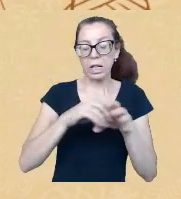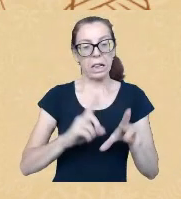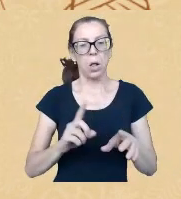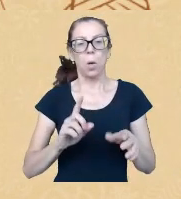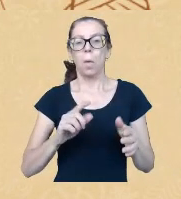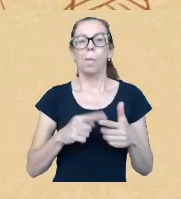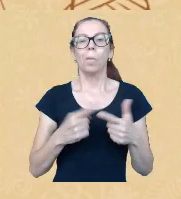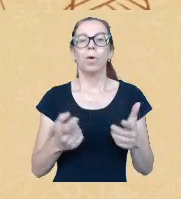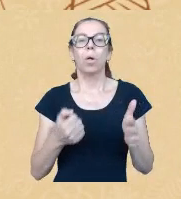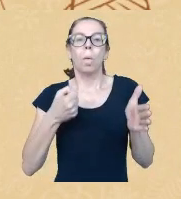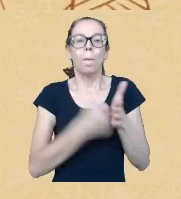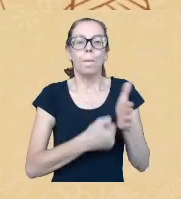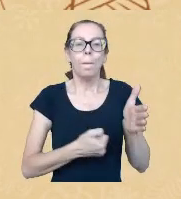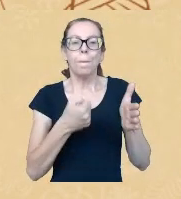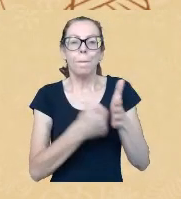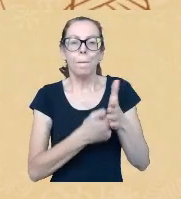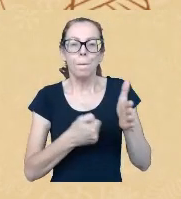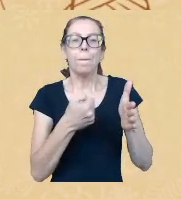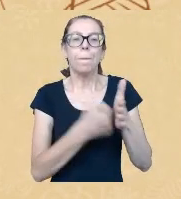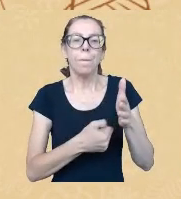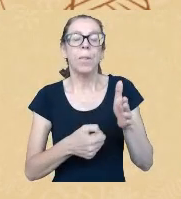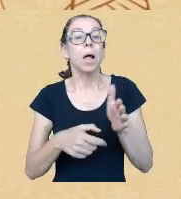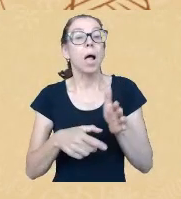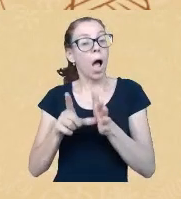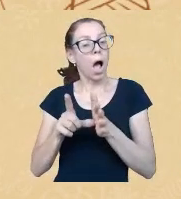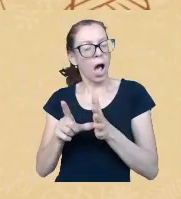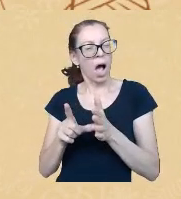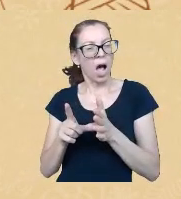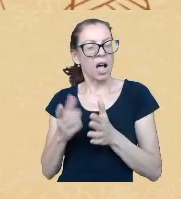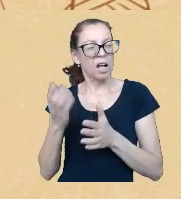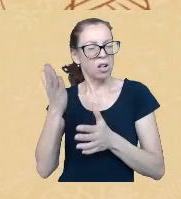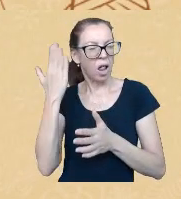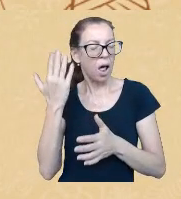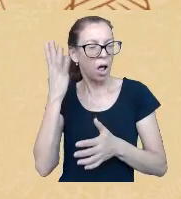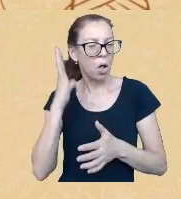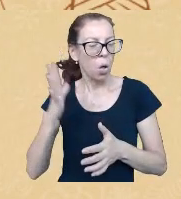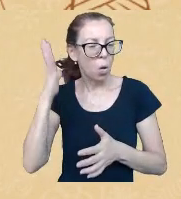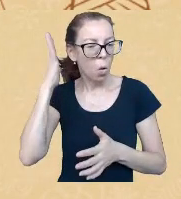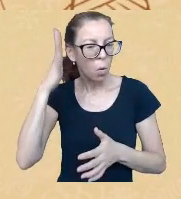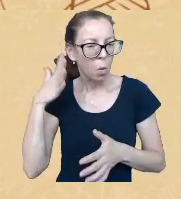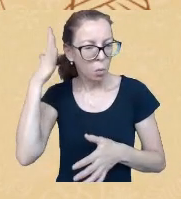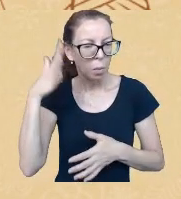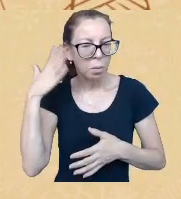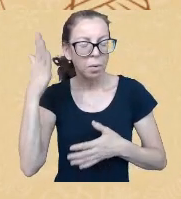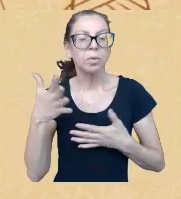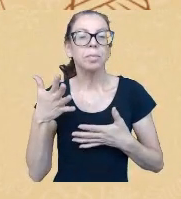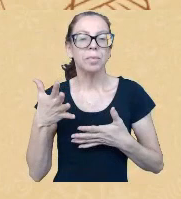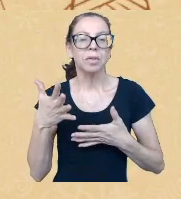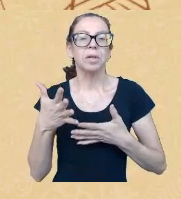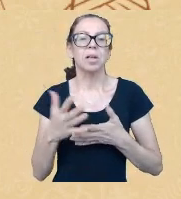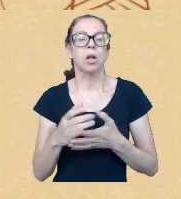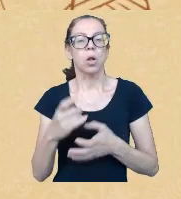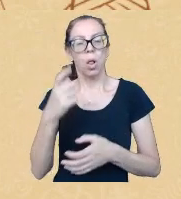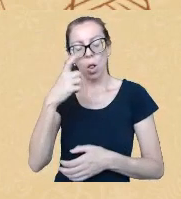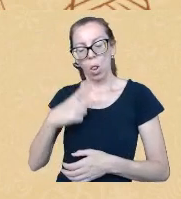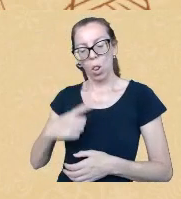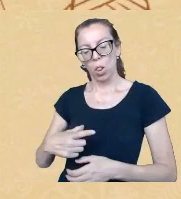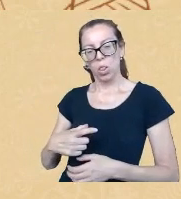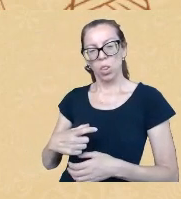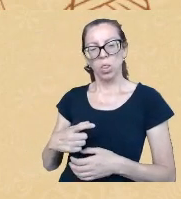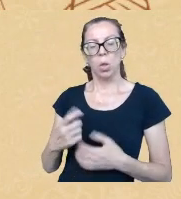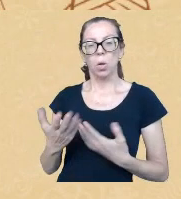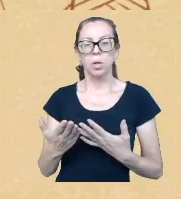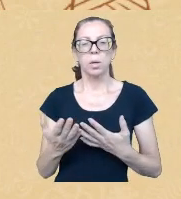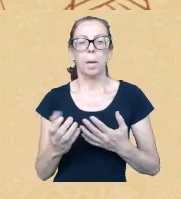começo ela é étnico racial é o nosso pertencimento a um povo que nos define enquanto indígenas então esse